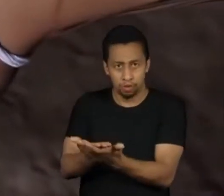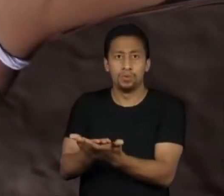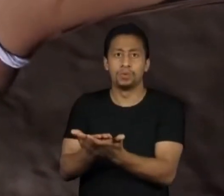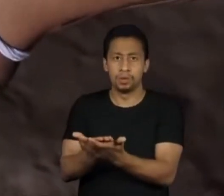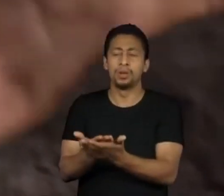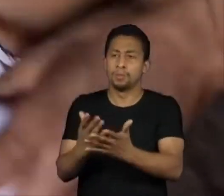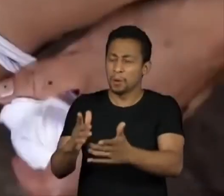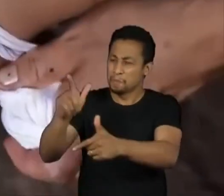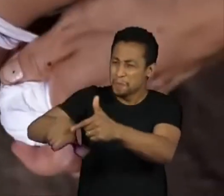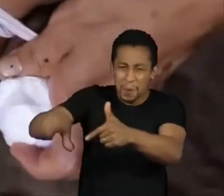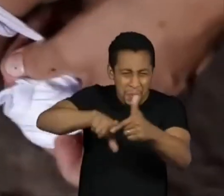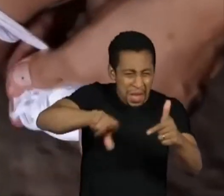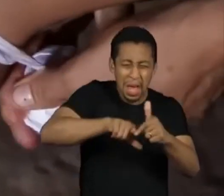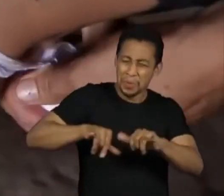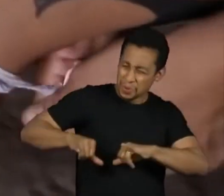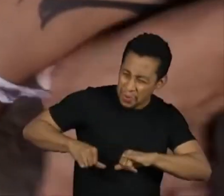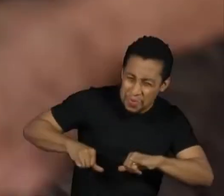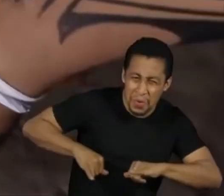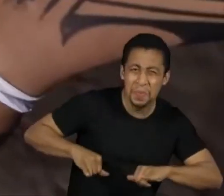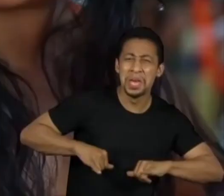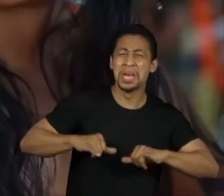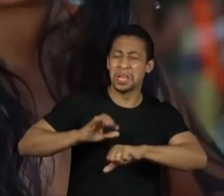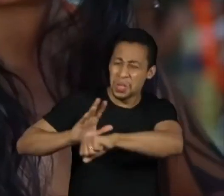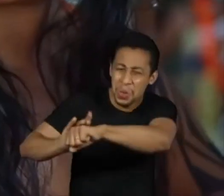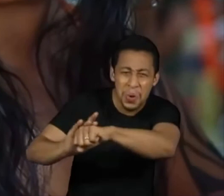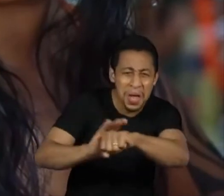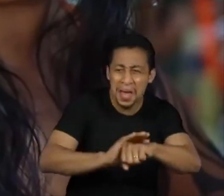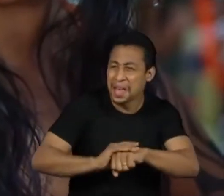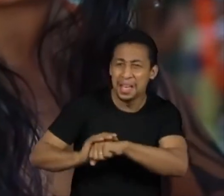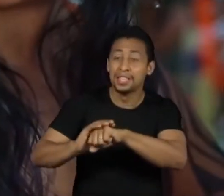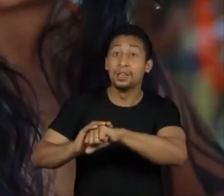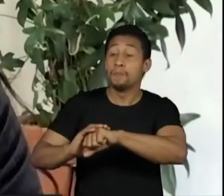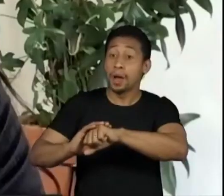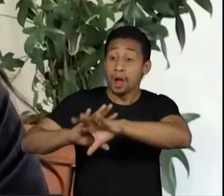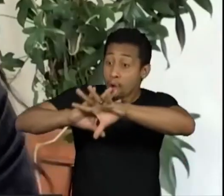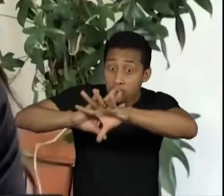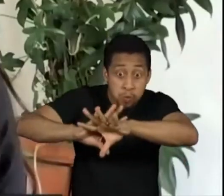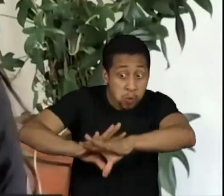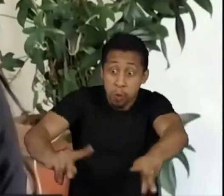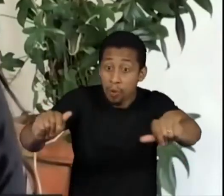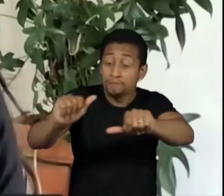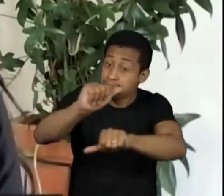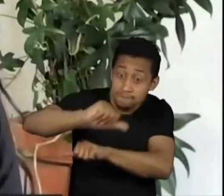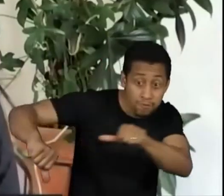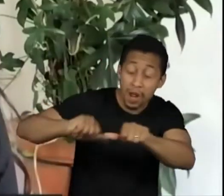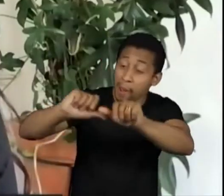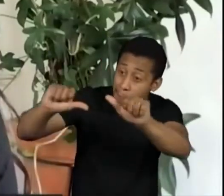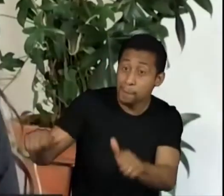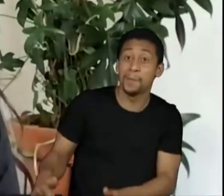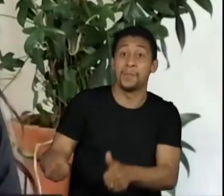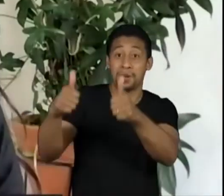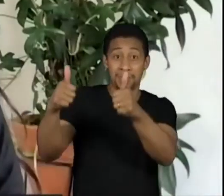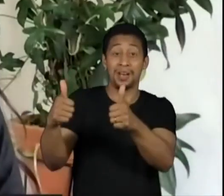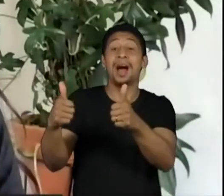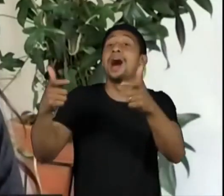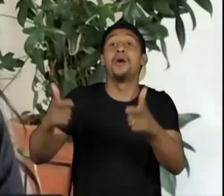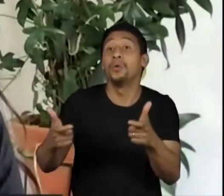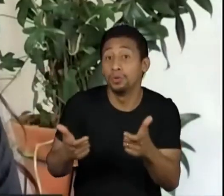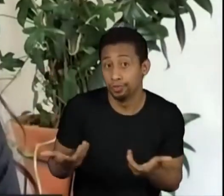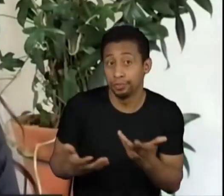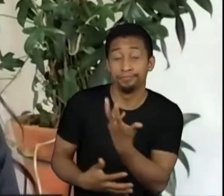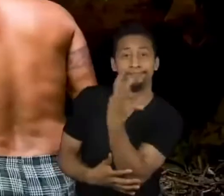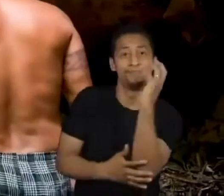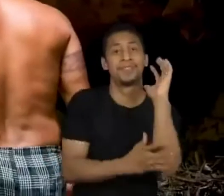todo o sofrimento, para todas as doenças, para todos os problemas que a gente tem nesse mundo está na floresta.